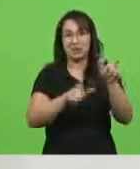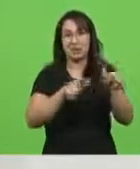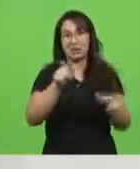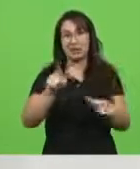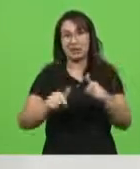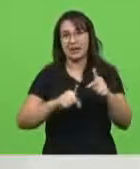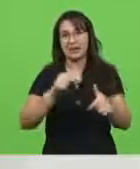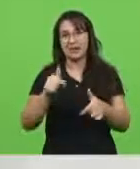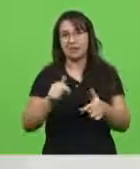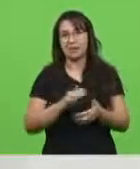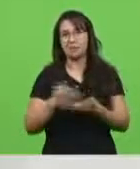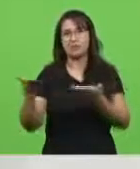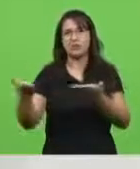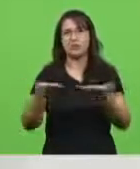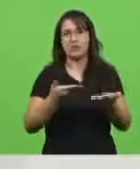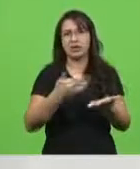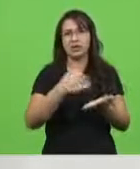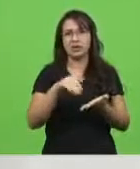Eli e ao governador